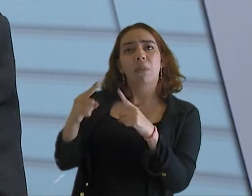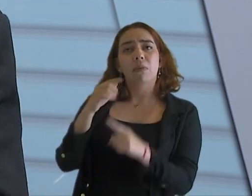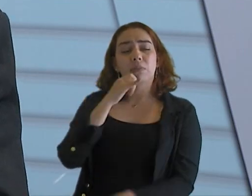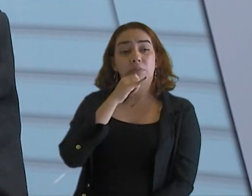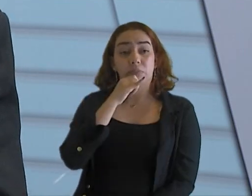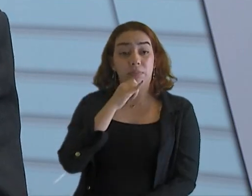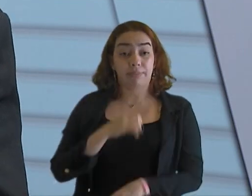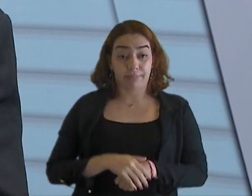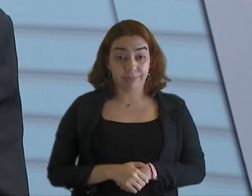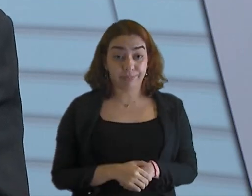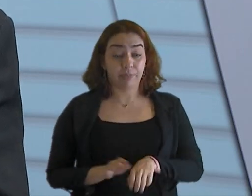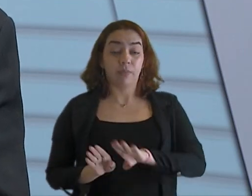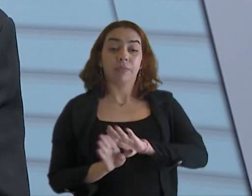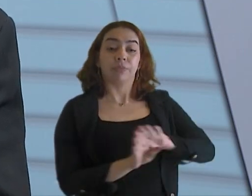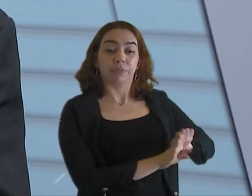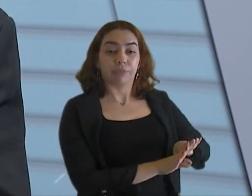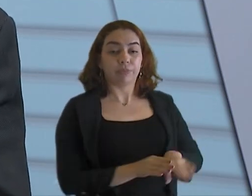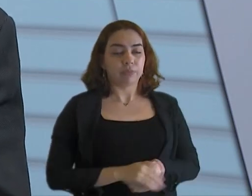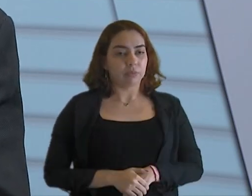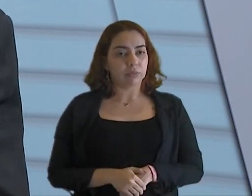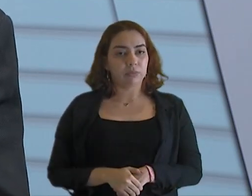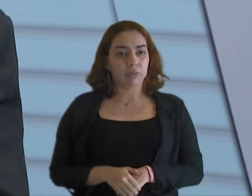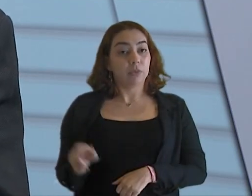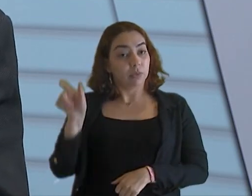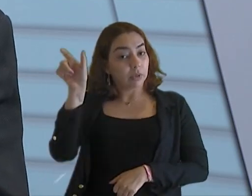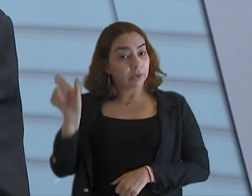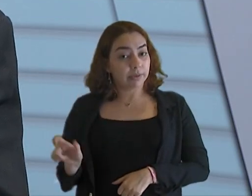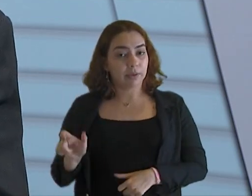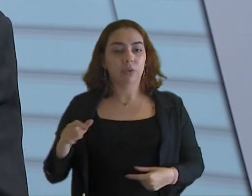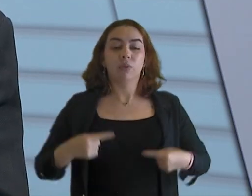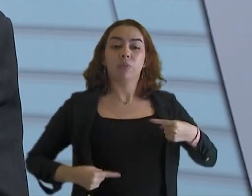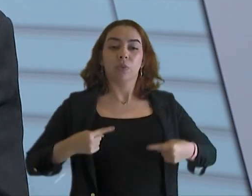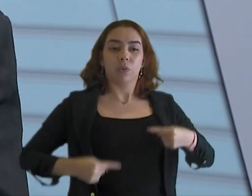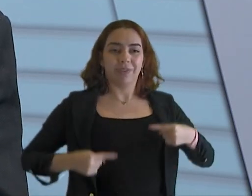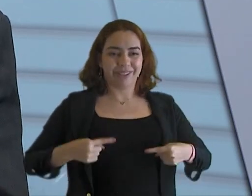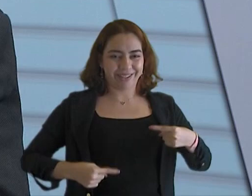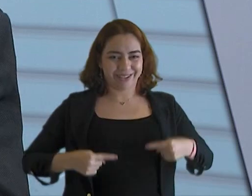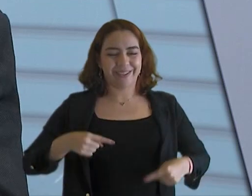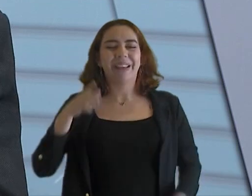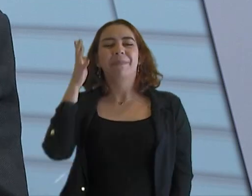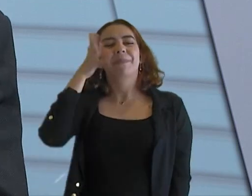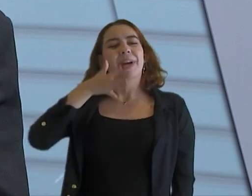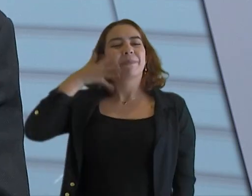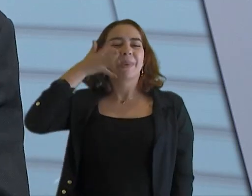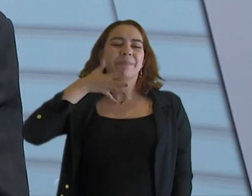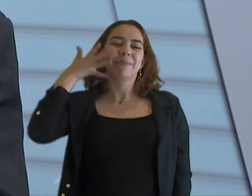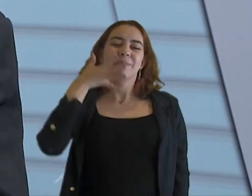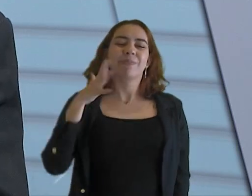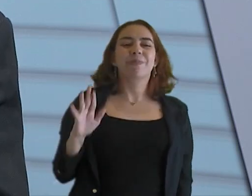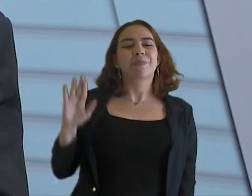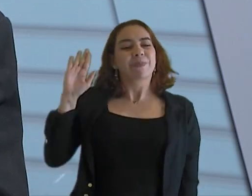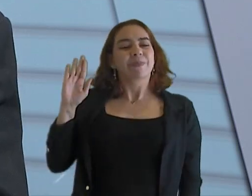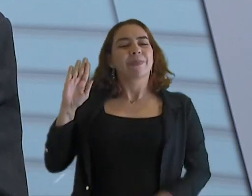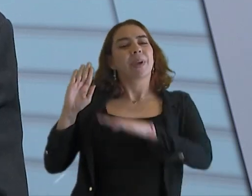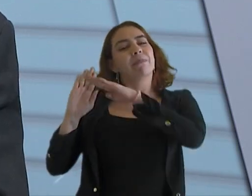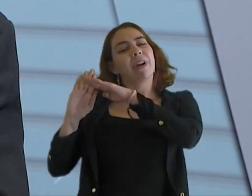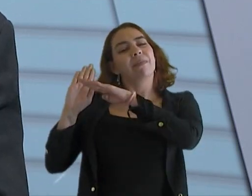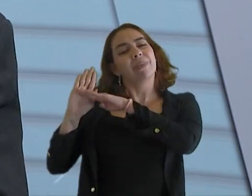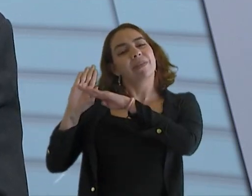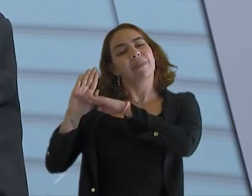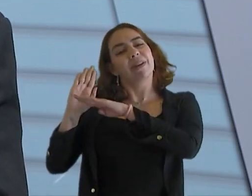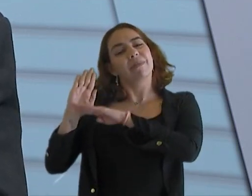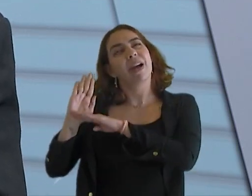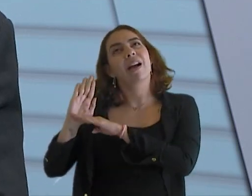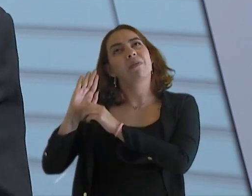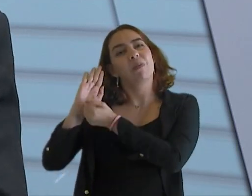seguinte, o político na campanha ele usa o verbo. E quando ele ganha eleição, ele tem que transformar o